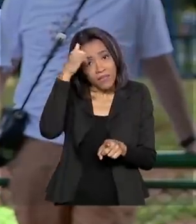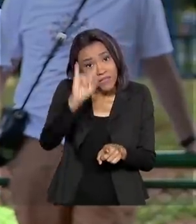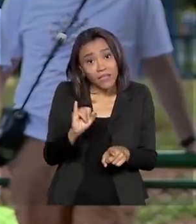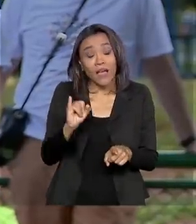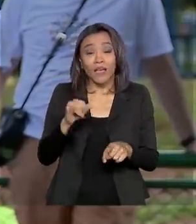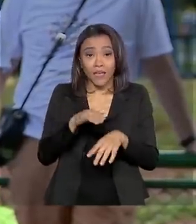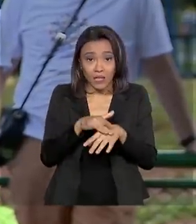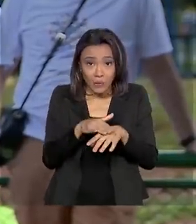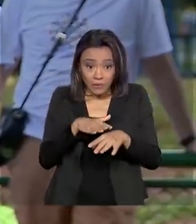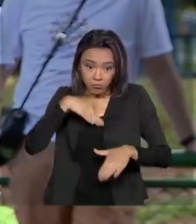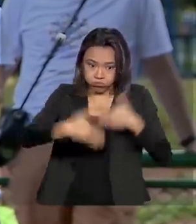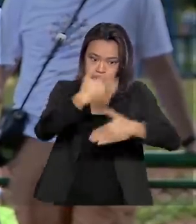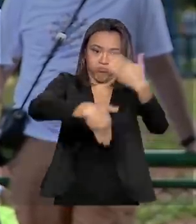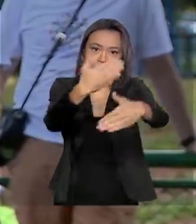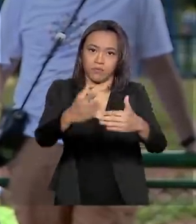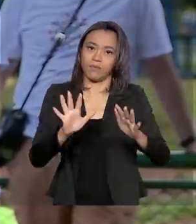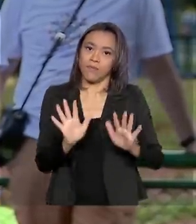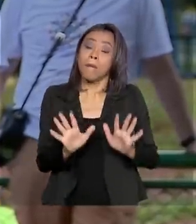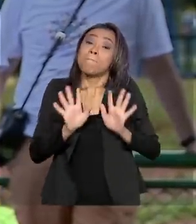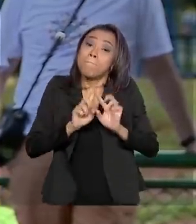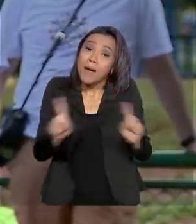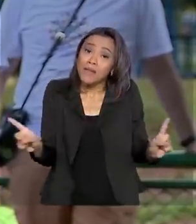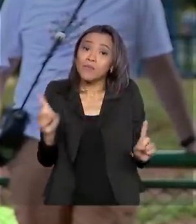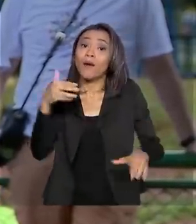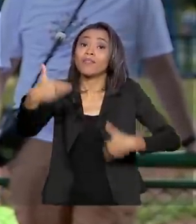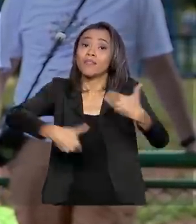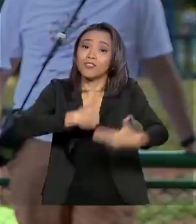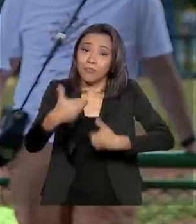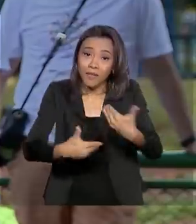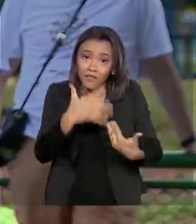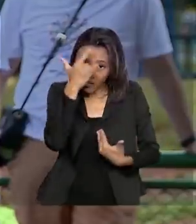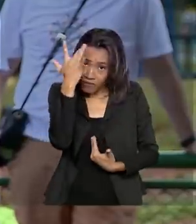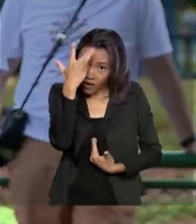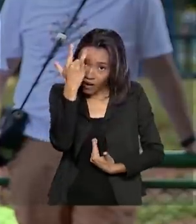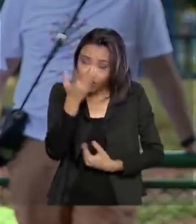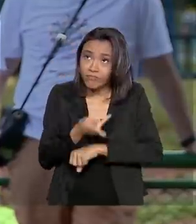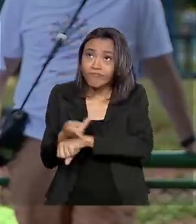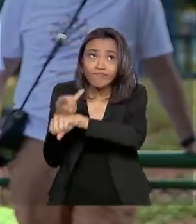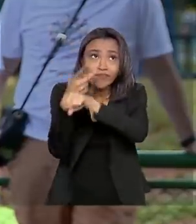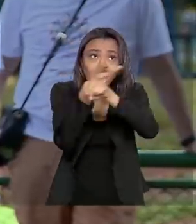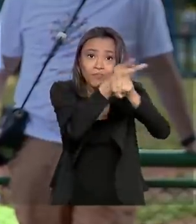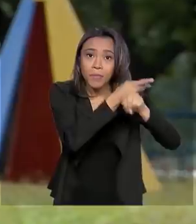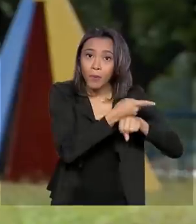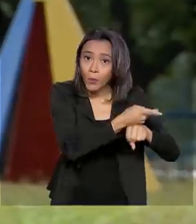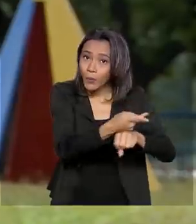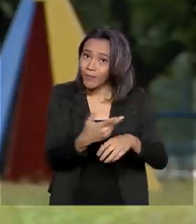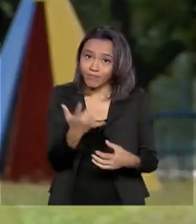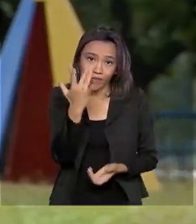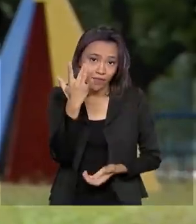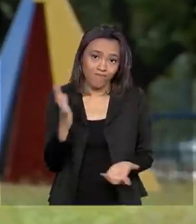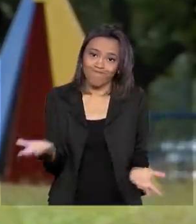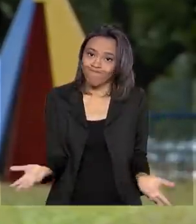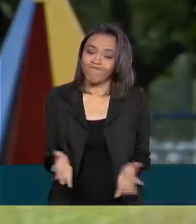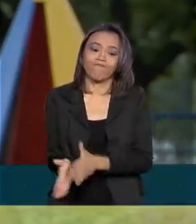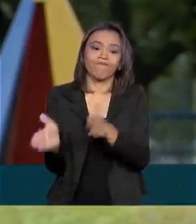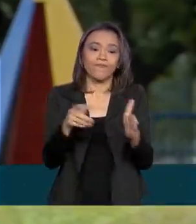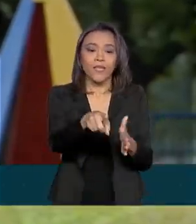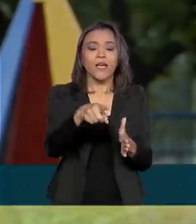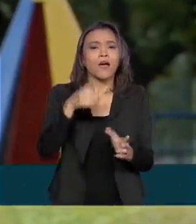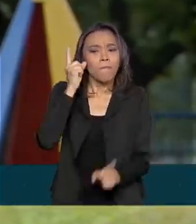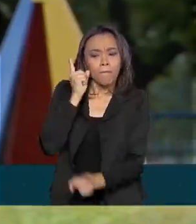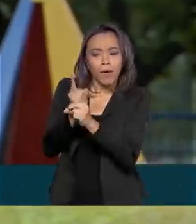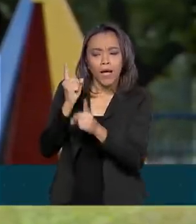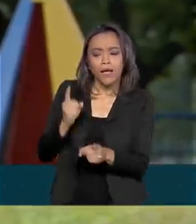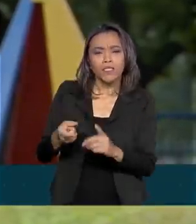doença. Mas nem sempre esse atendimento está disponível com facilidade a todos os pacientes. Muitas vezes o diagnóstico de várias